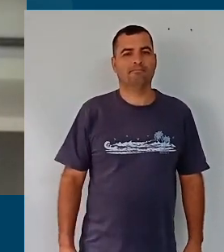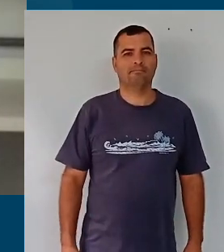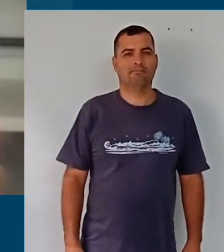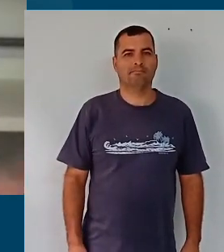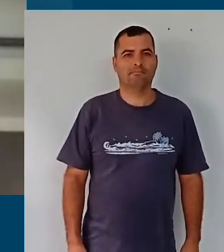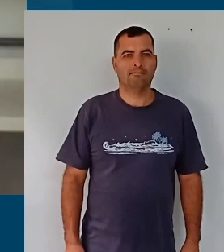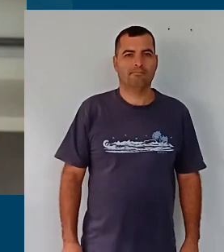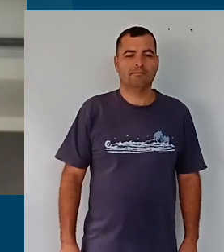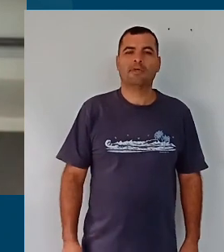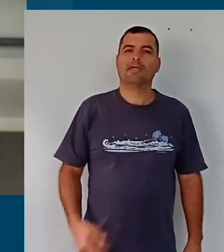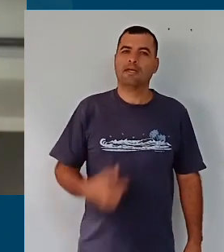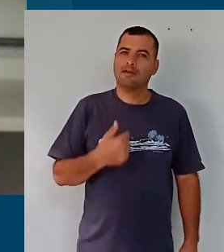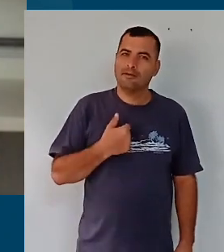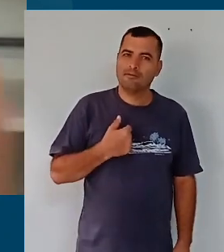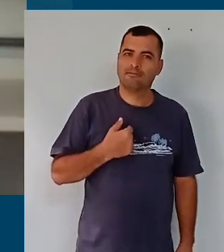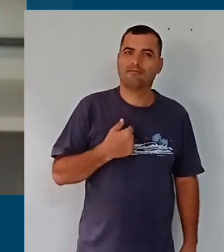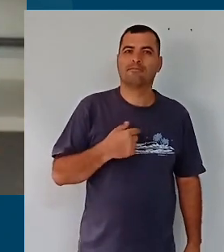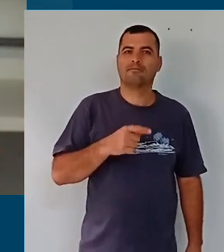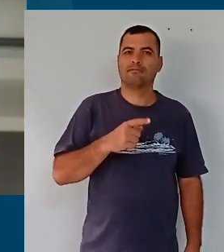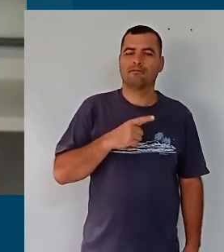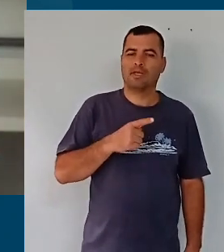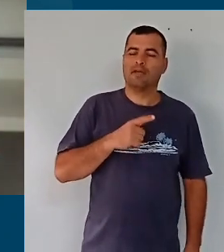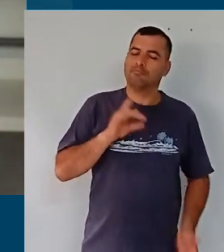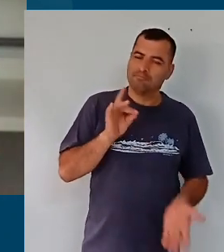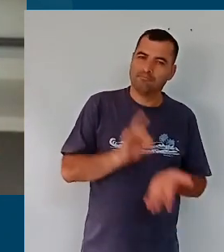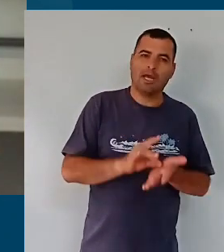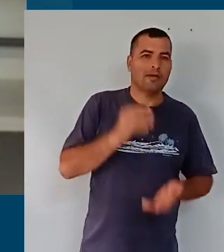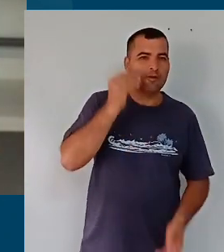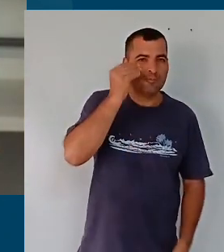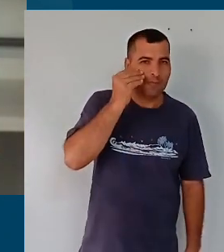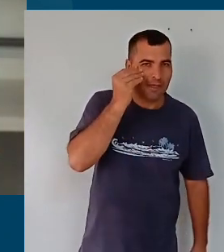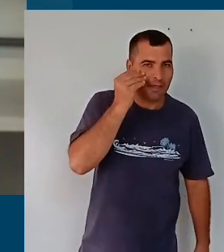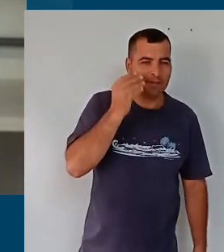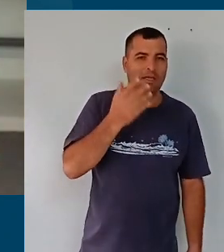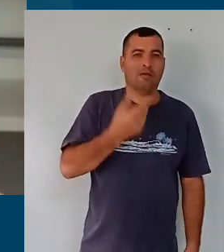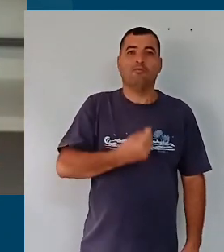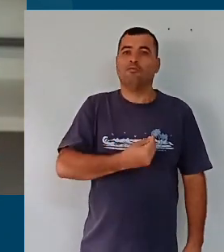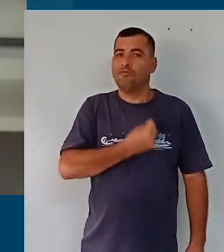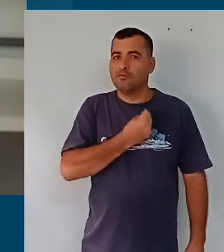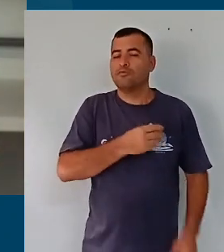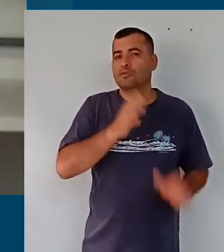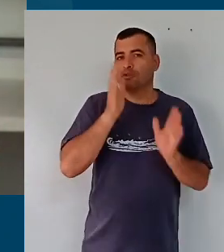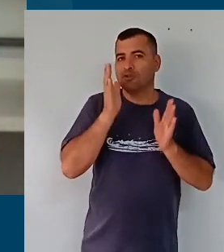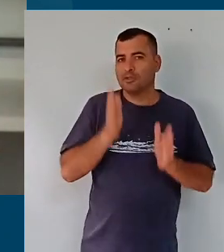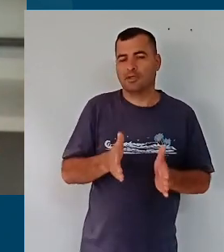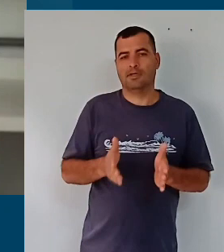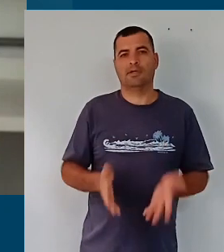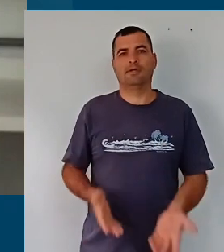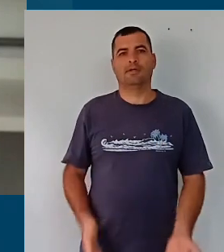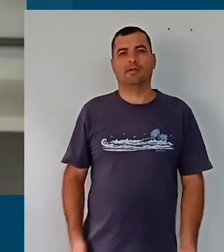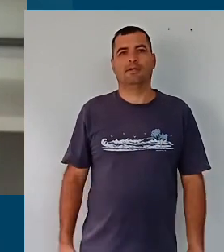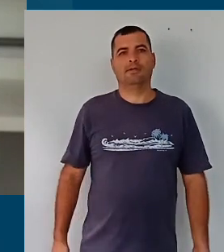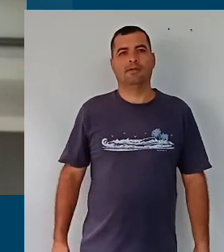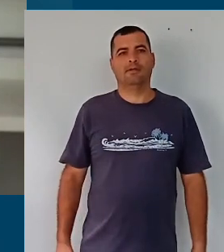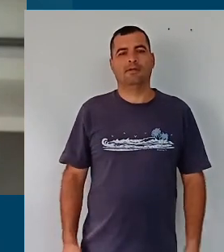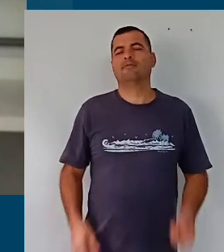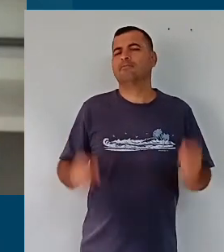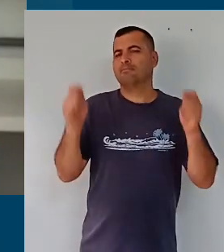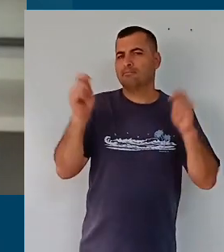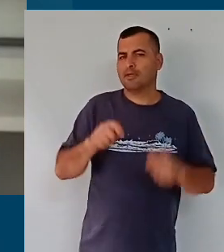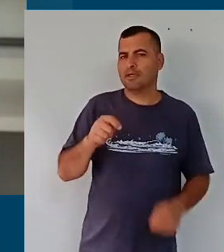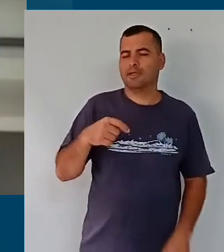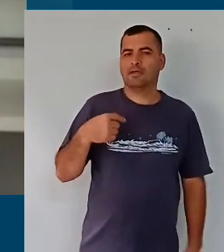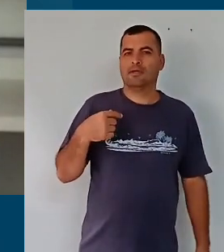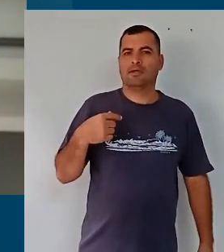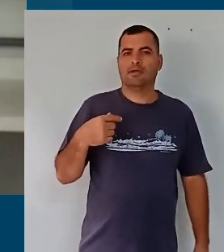E eu tive, então, uma grande experiência, uma grande vivência de poder,